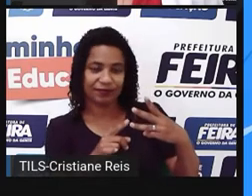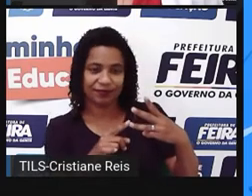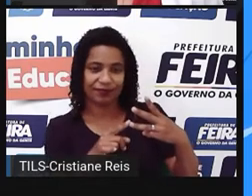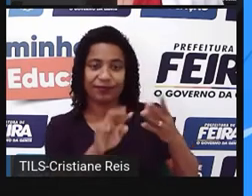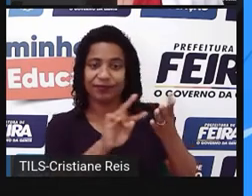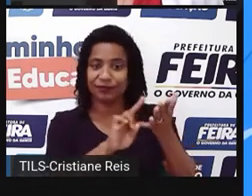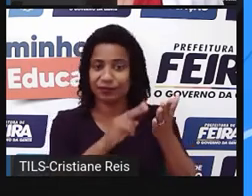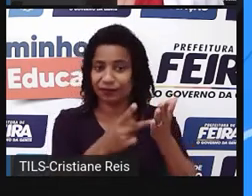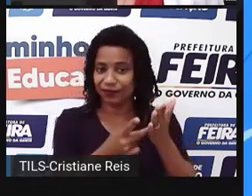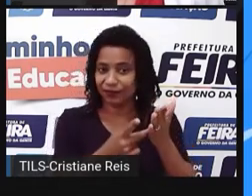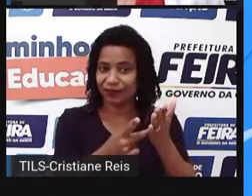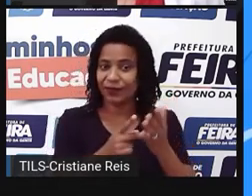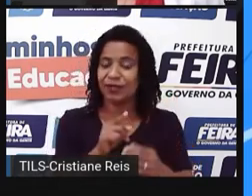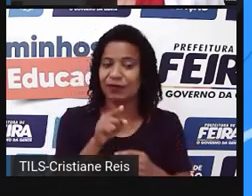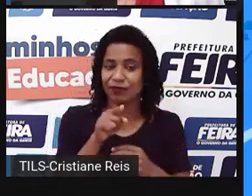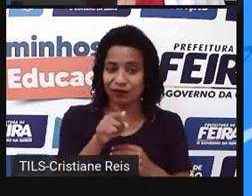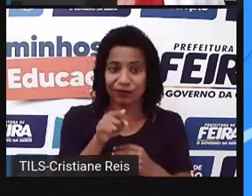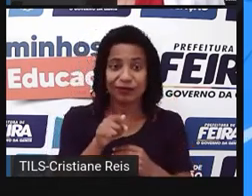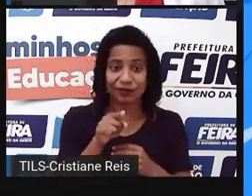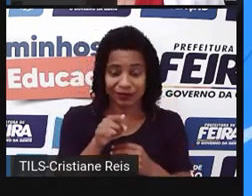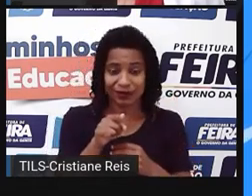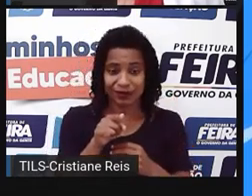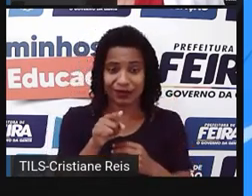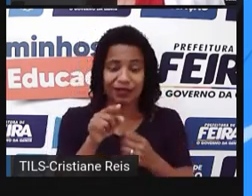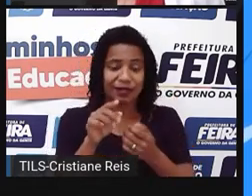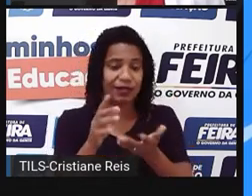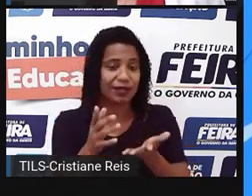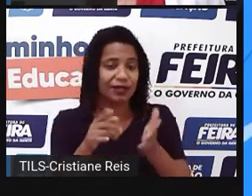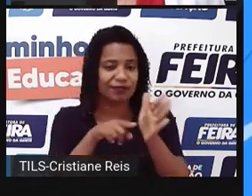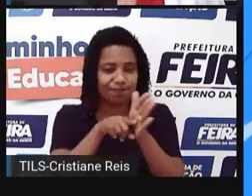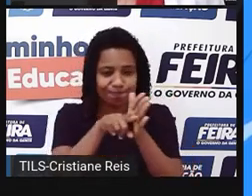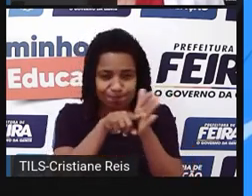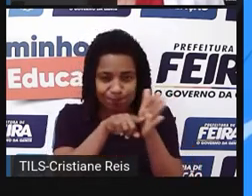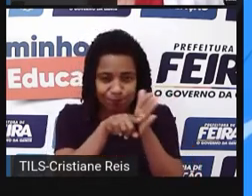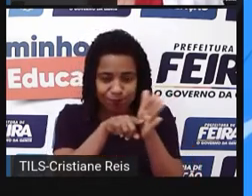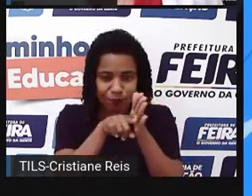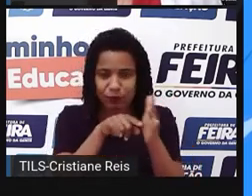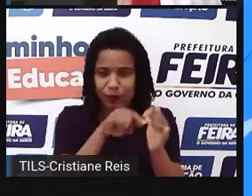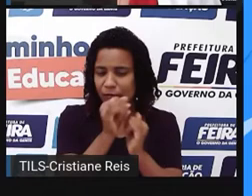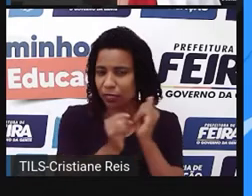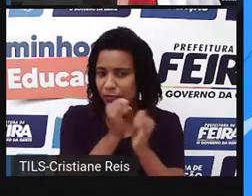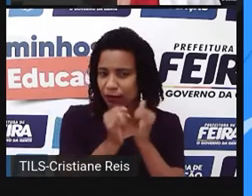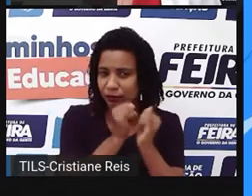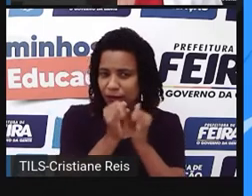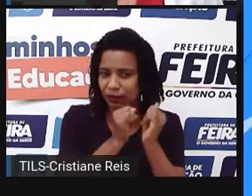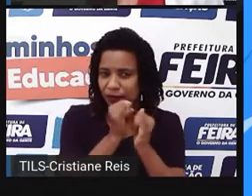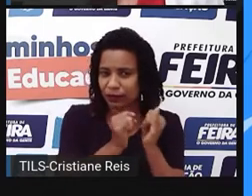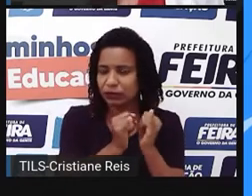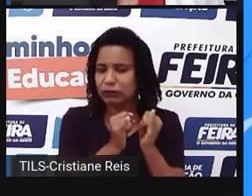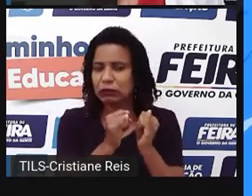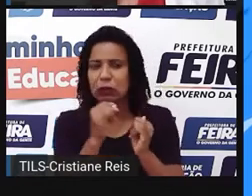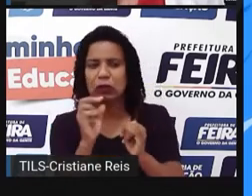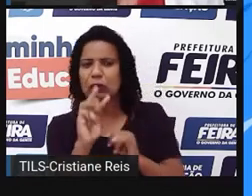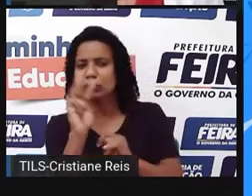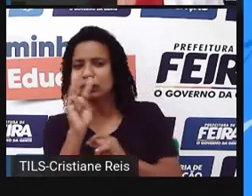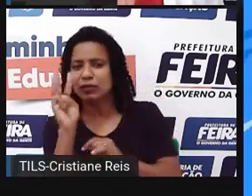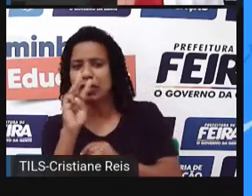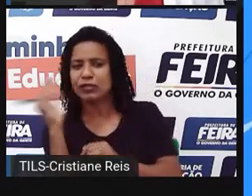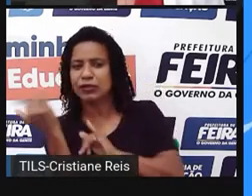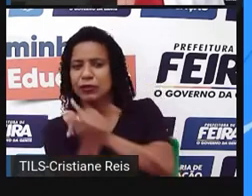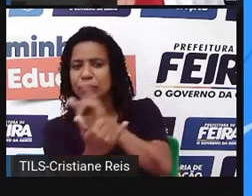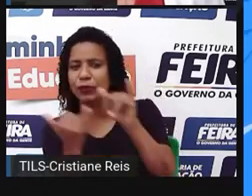você faz, né? Uma busca pela internet para ver o que é os outros dizem a respeito.